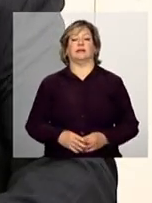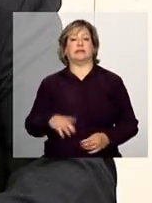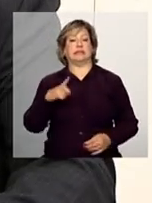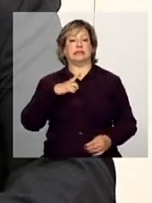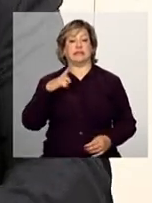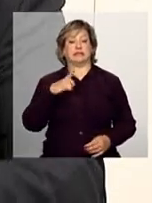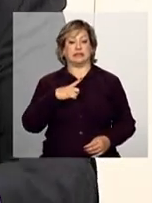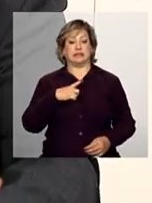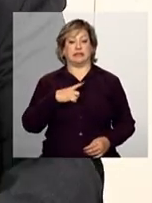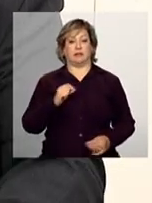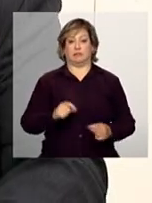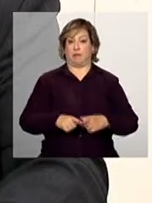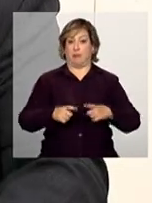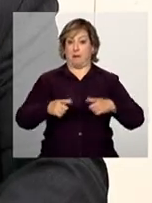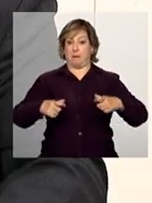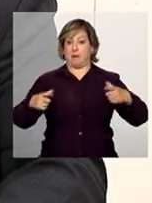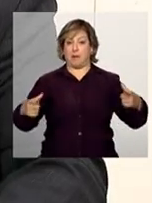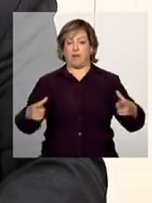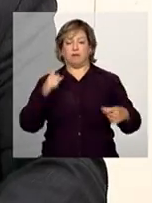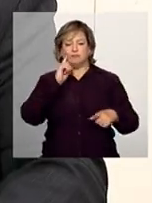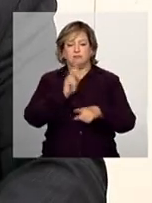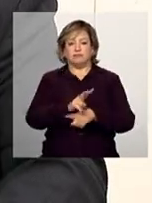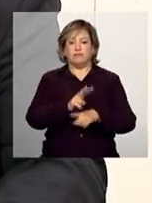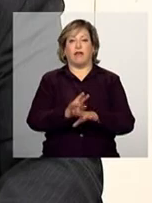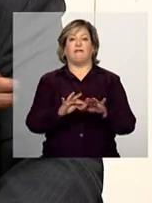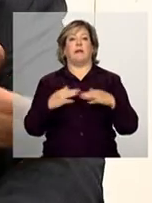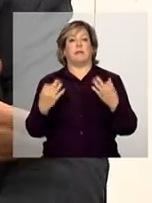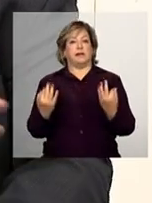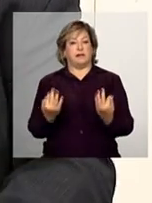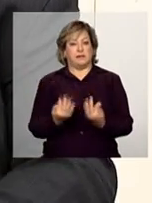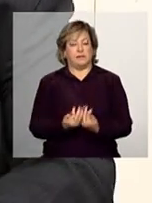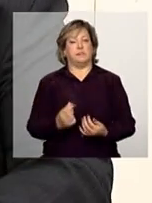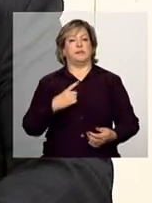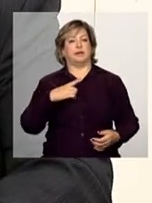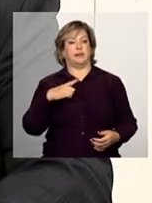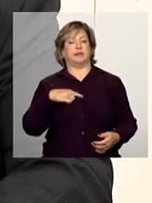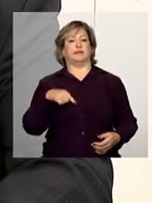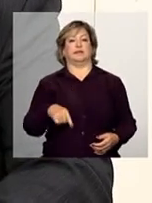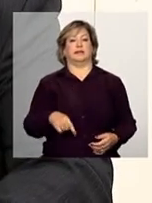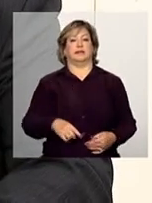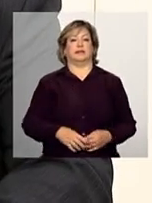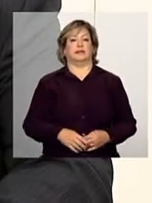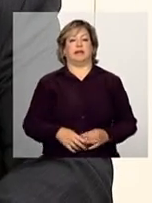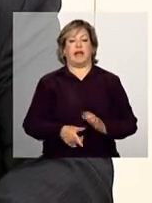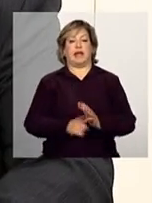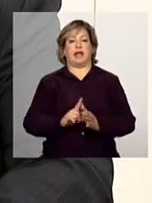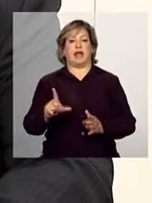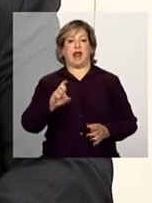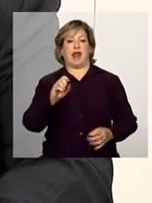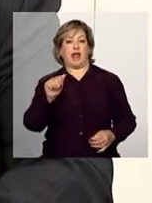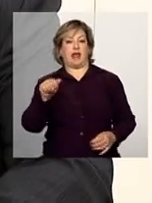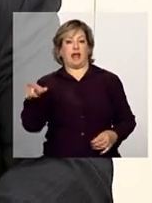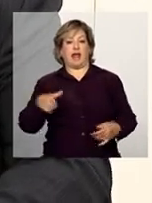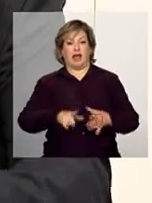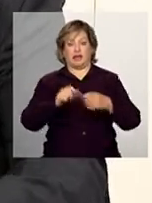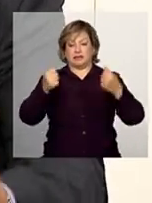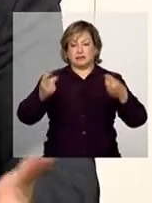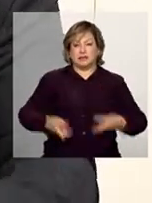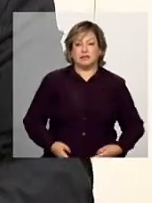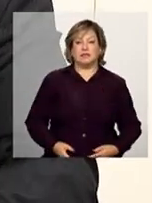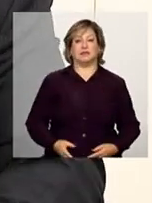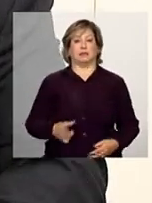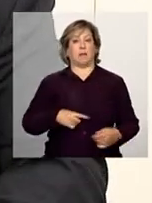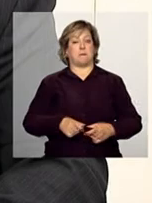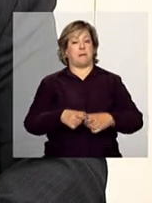Está crescendo o acompanhamento familiar, que a Leia estava falando no primeiro bloco. Está